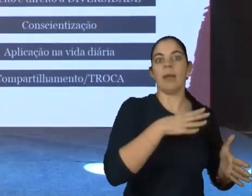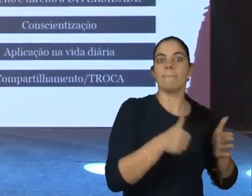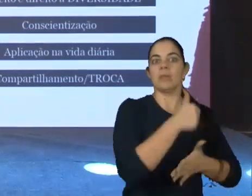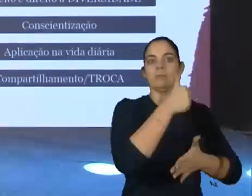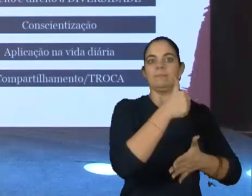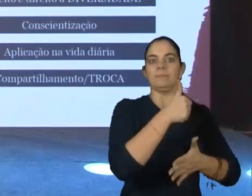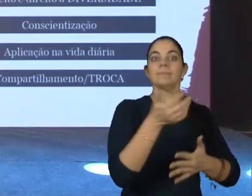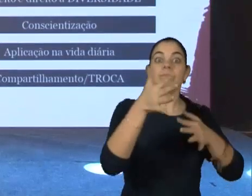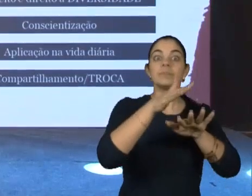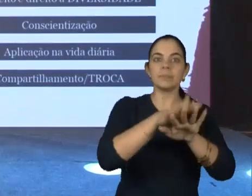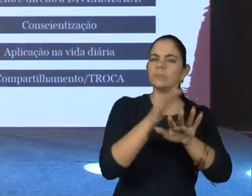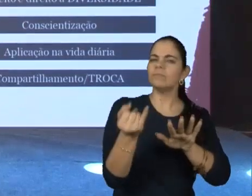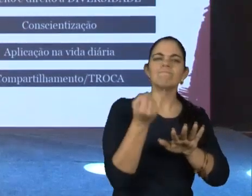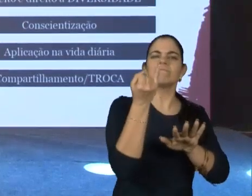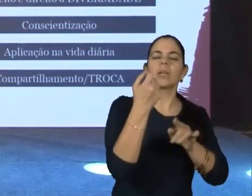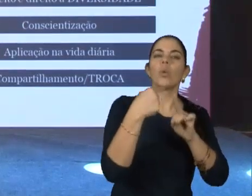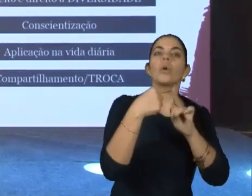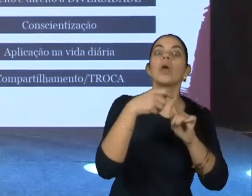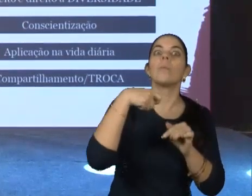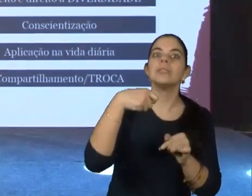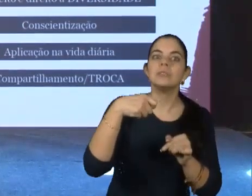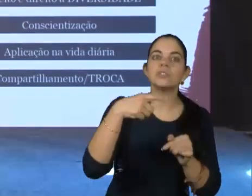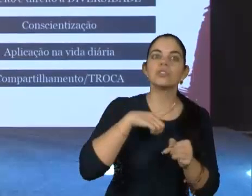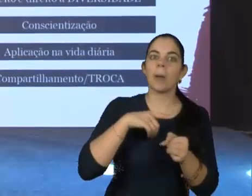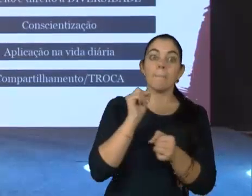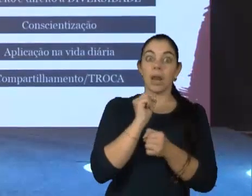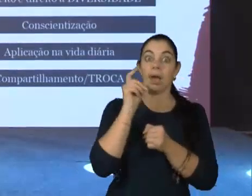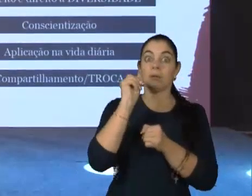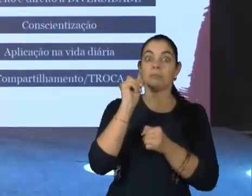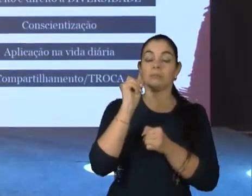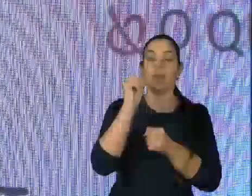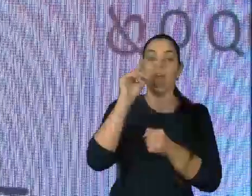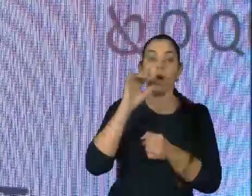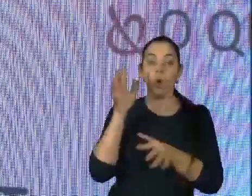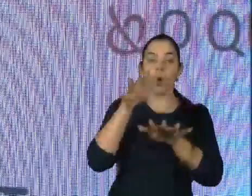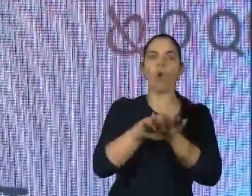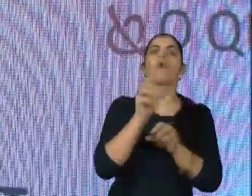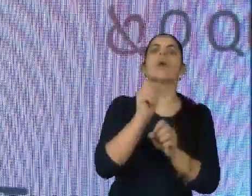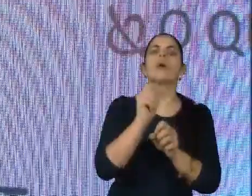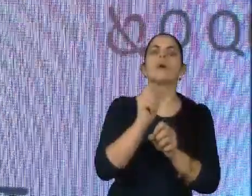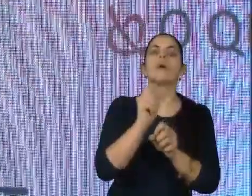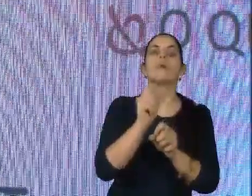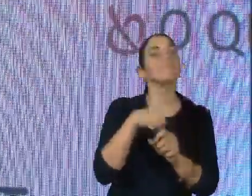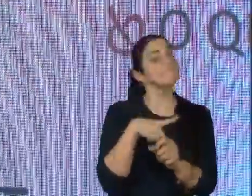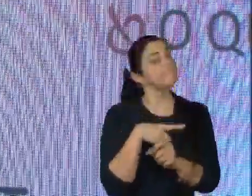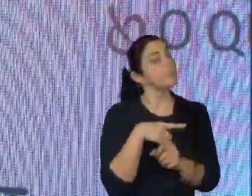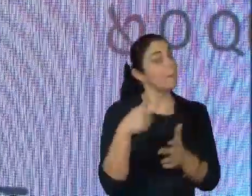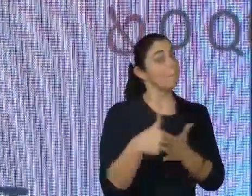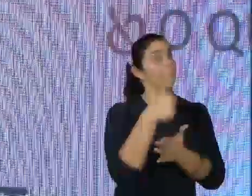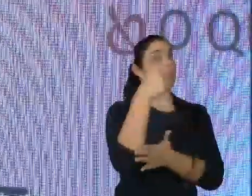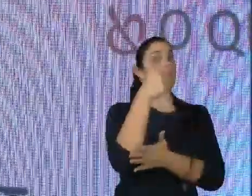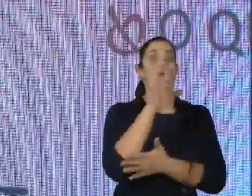incluir é essencial. E o que eu preciso para incluir? Eu preciso primeiro me permitir conhecer e